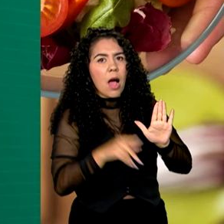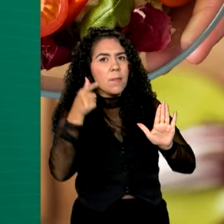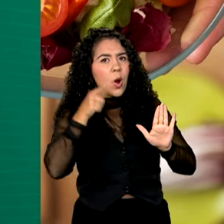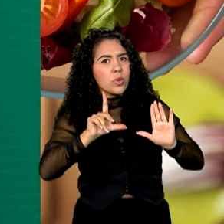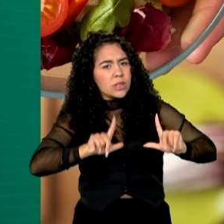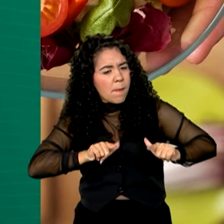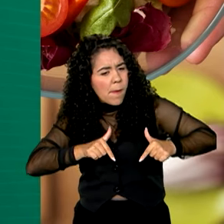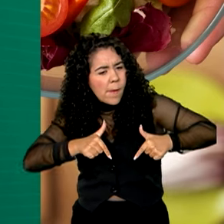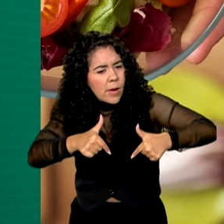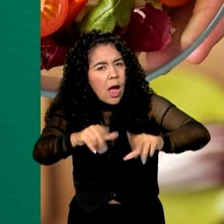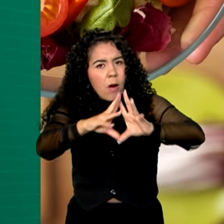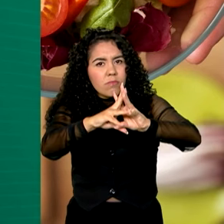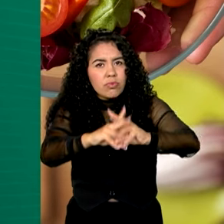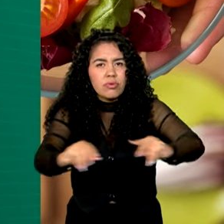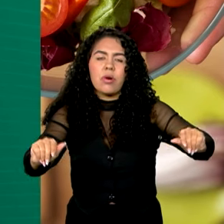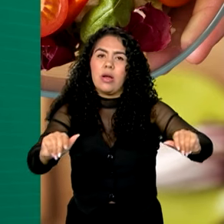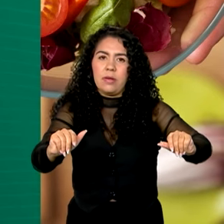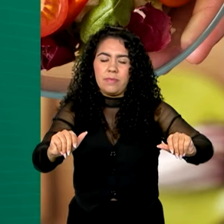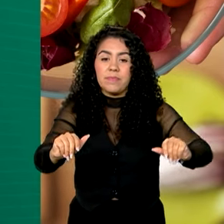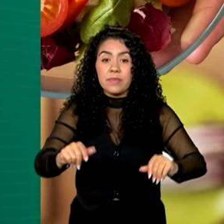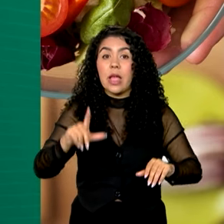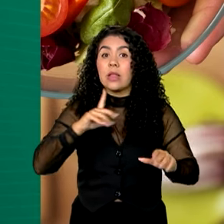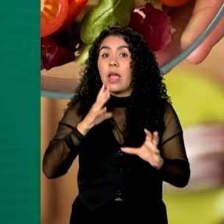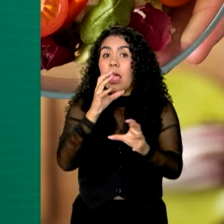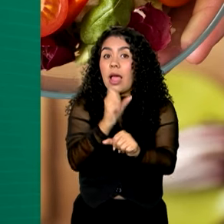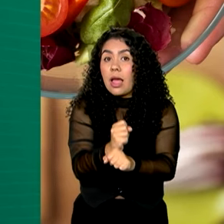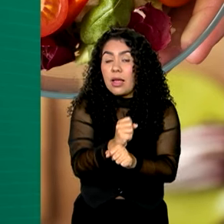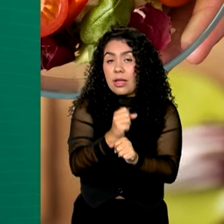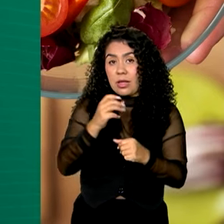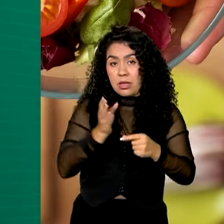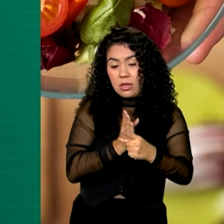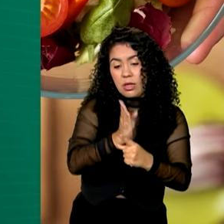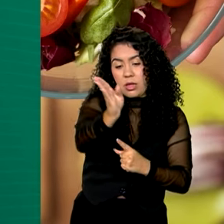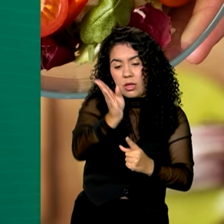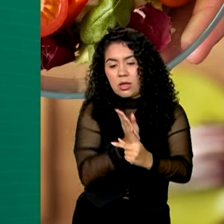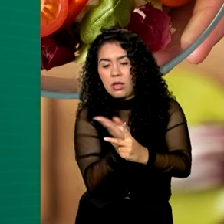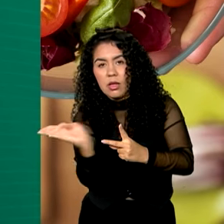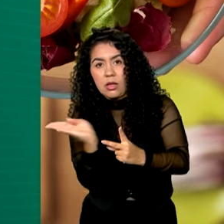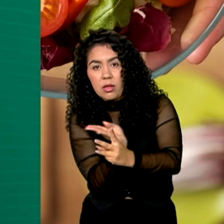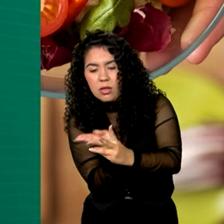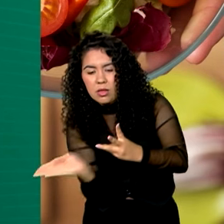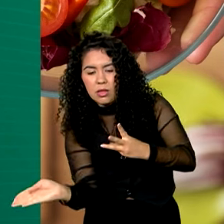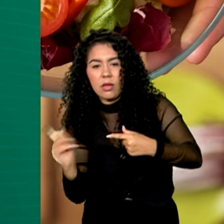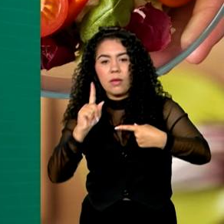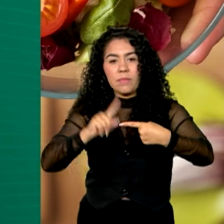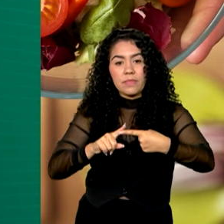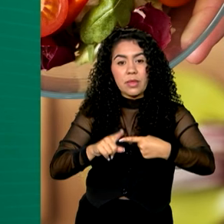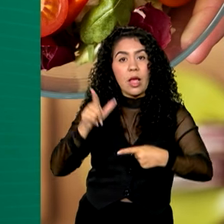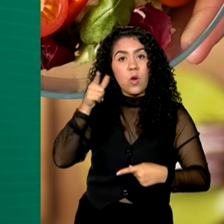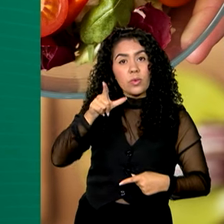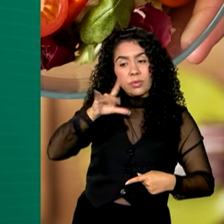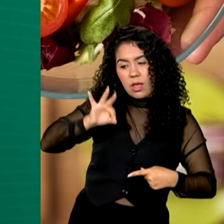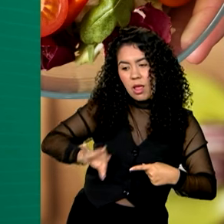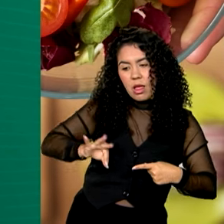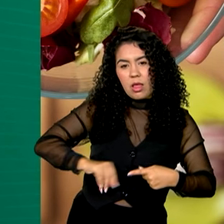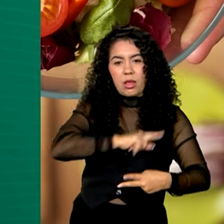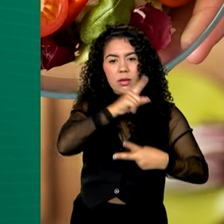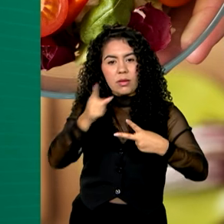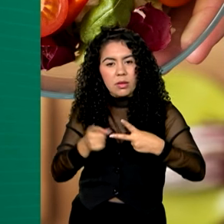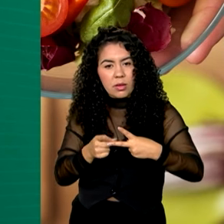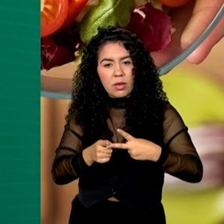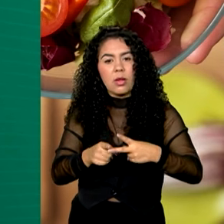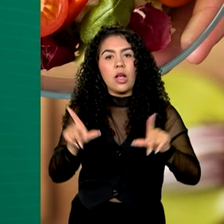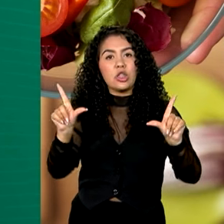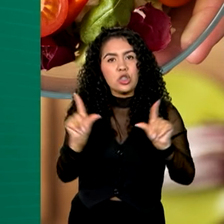O plano é constituído por três eixos. Acesso à renda, redução da pobreza e promoção da cidadania,